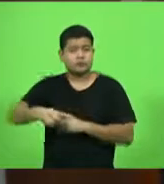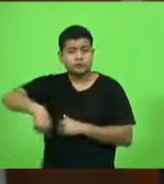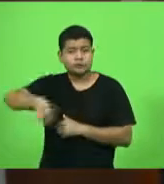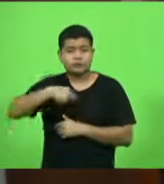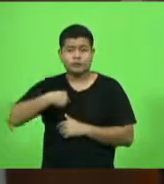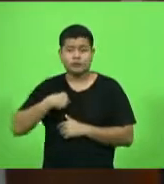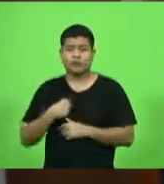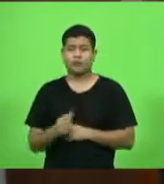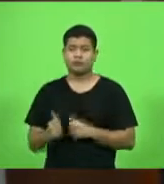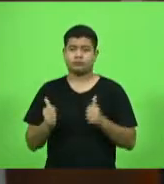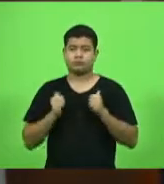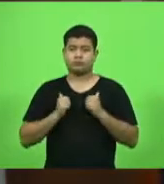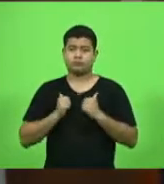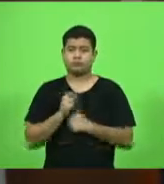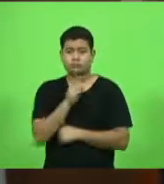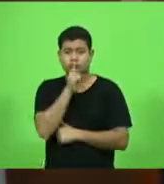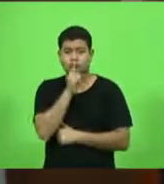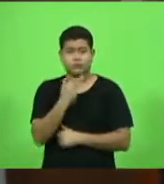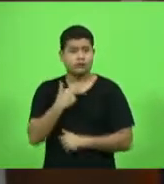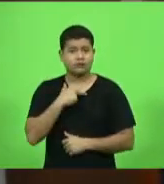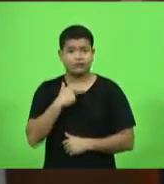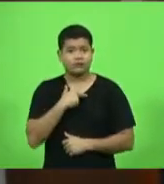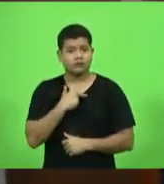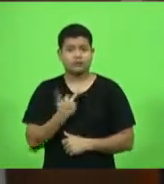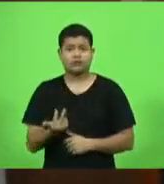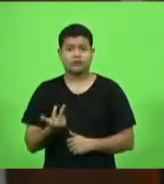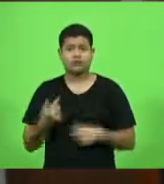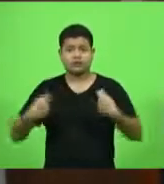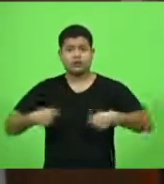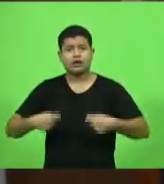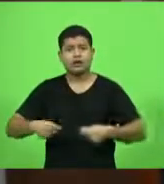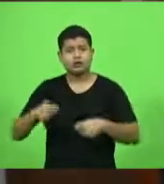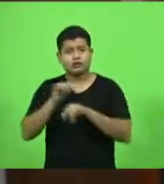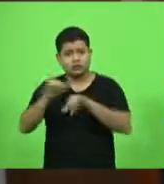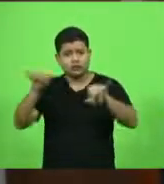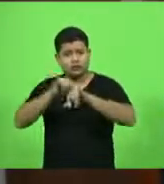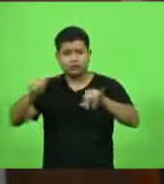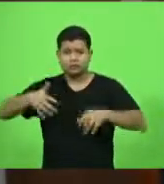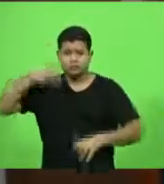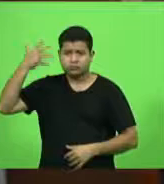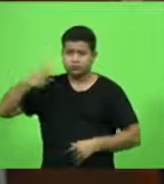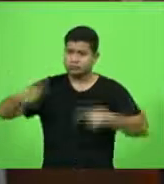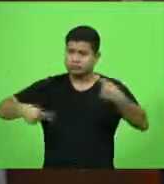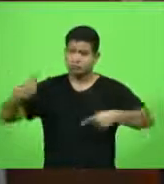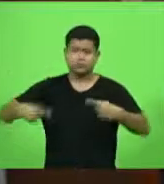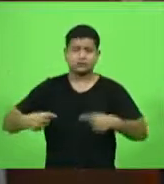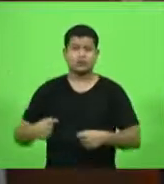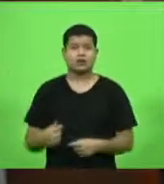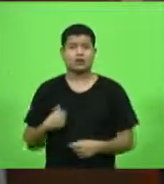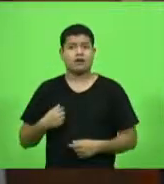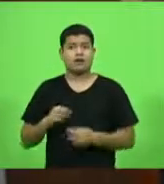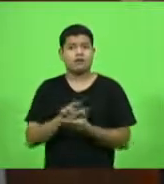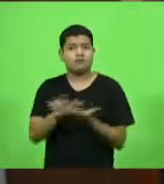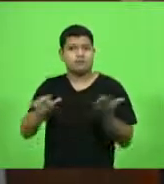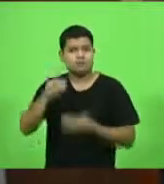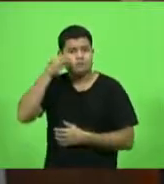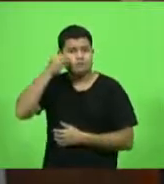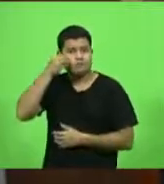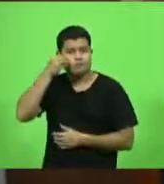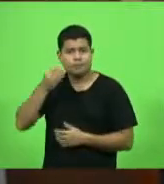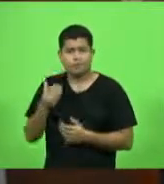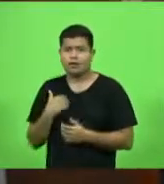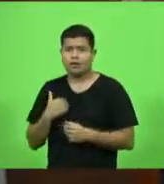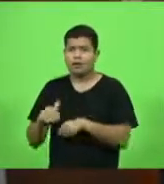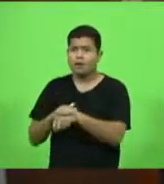calados ante essa situação. organização. Então, foram várias as tentativas de conversa, por exemplo, com